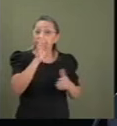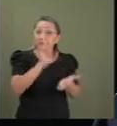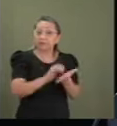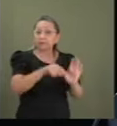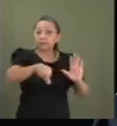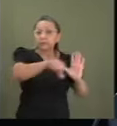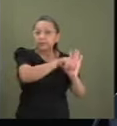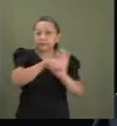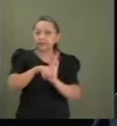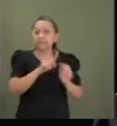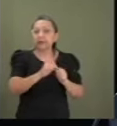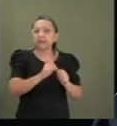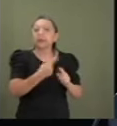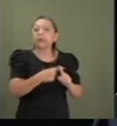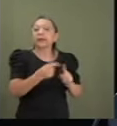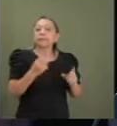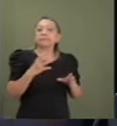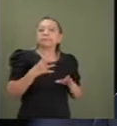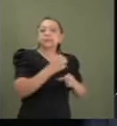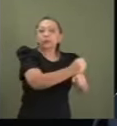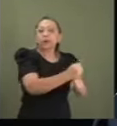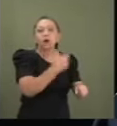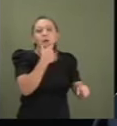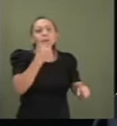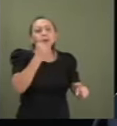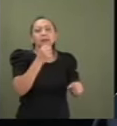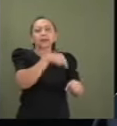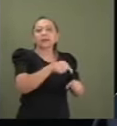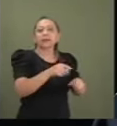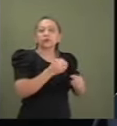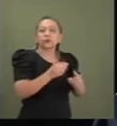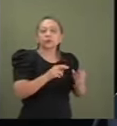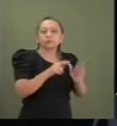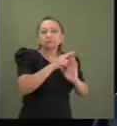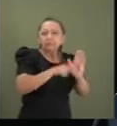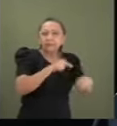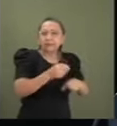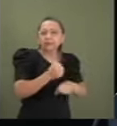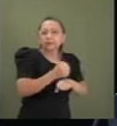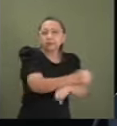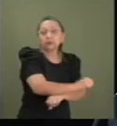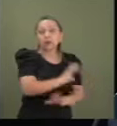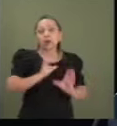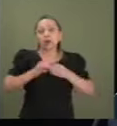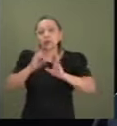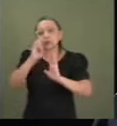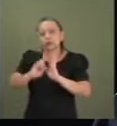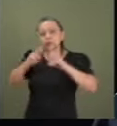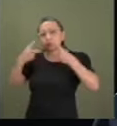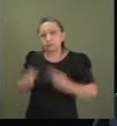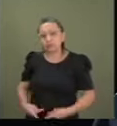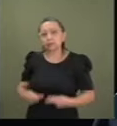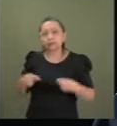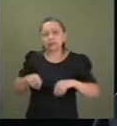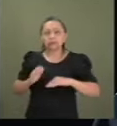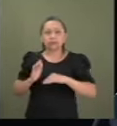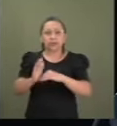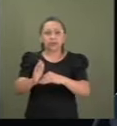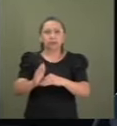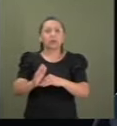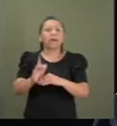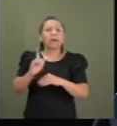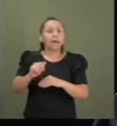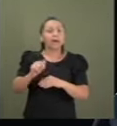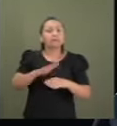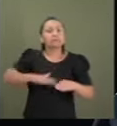de manter homens e mulheres sob o regime de escravidão. A Comissão dos Direitos Humanos e Direção Participativa do Senado Federal é